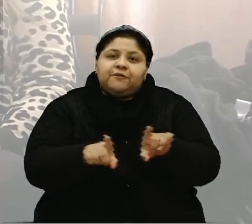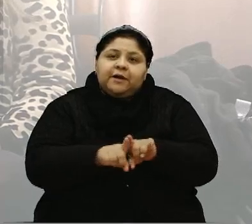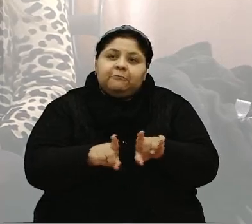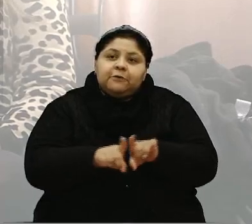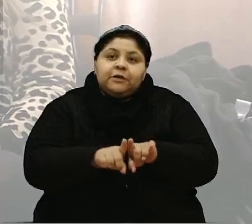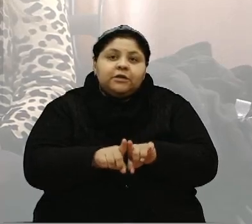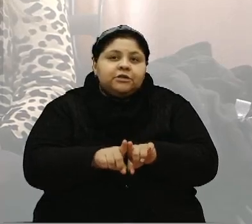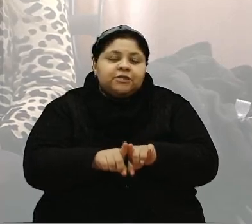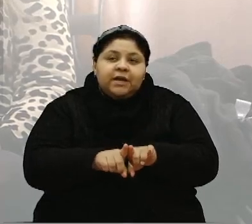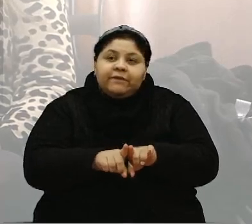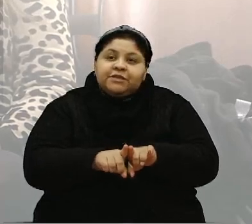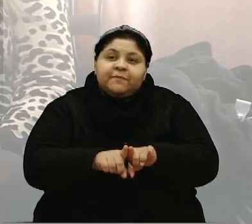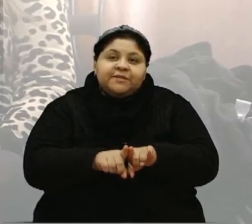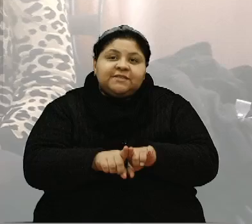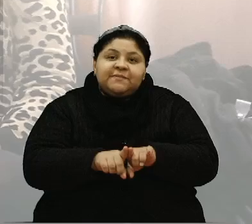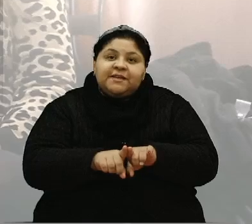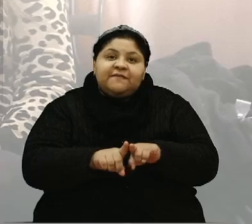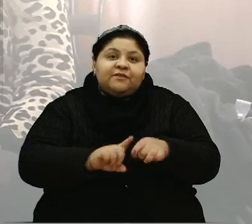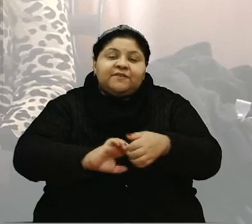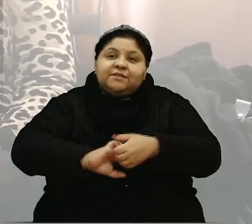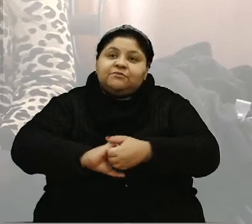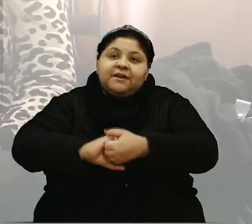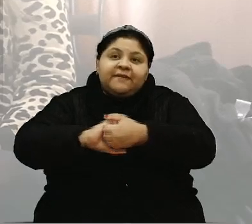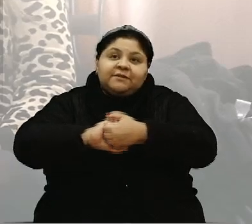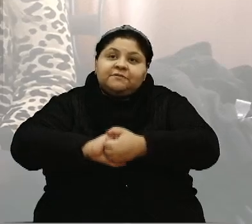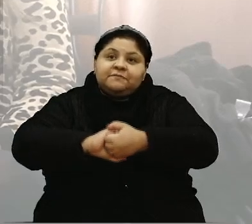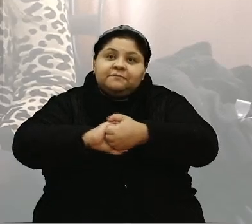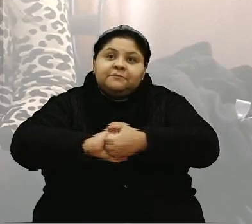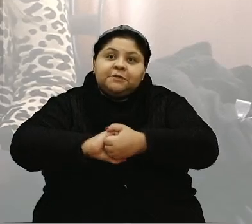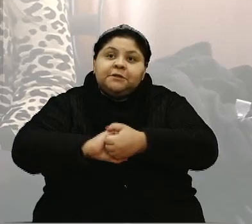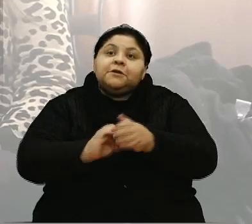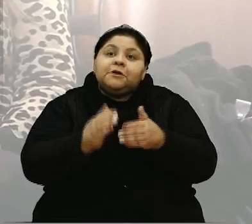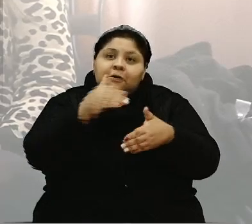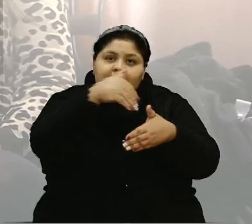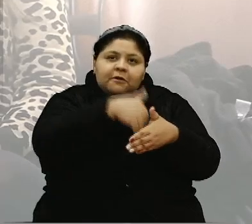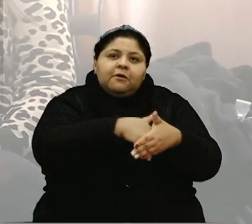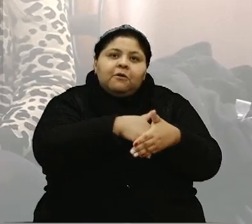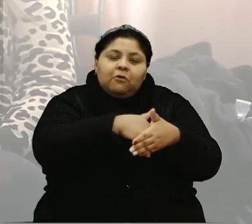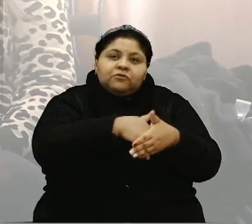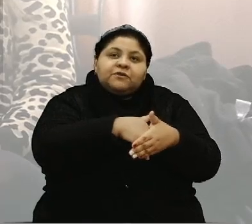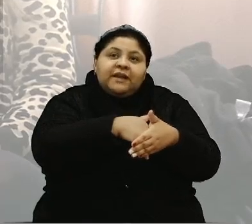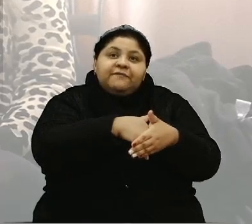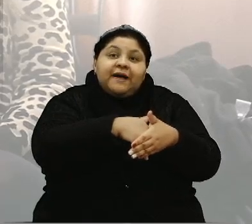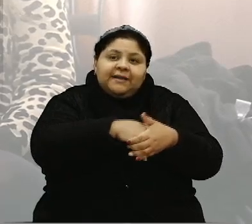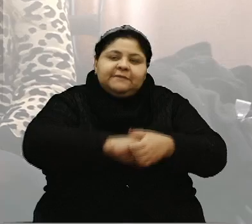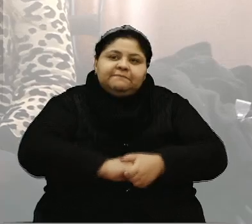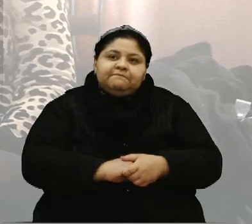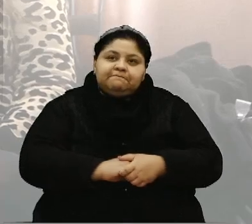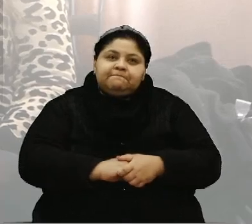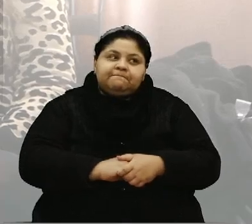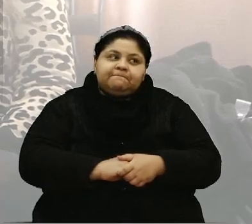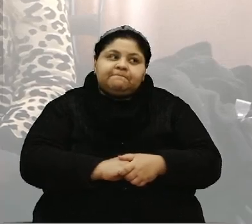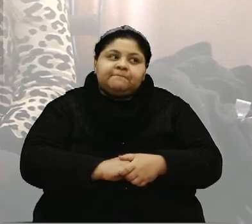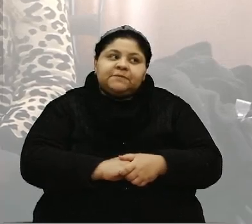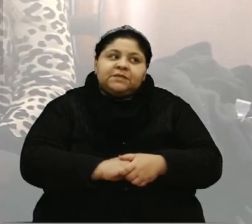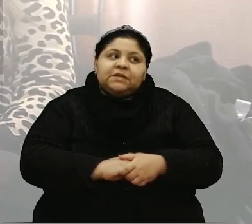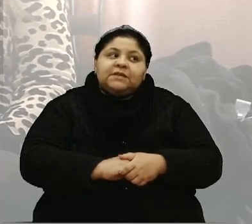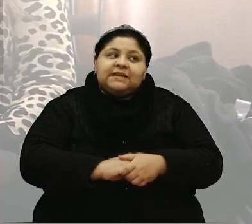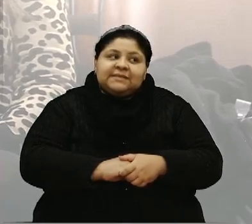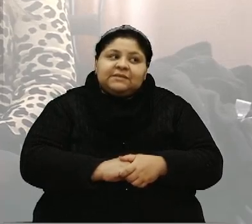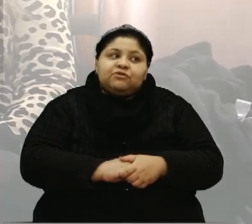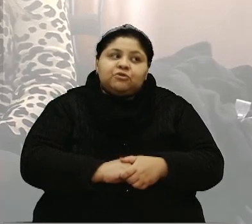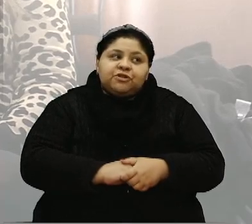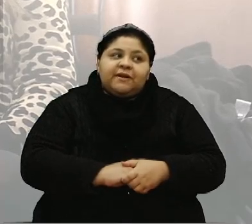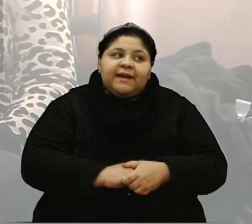recolheu imediato. Então, eu quero meu voto e congratulação. Vai aí para o Fernando, aí da Codeca.